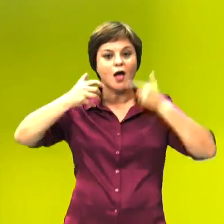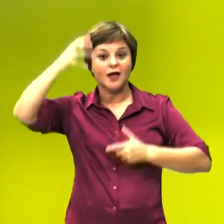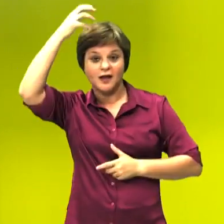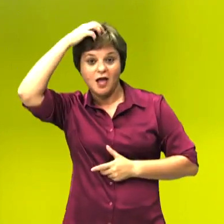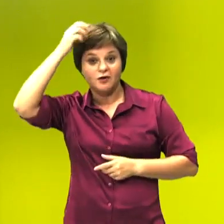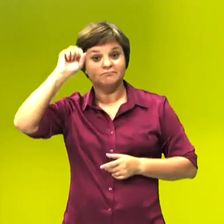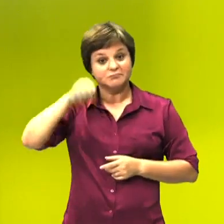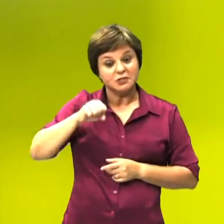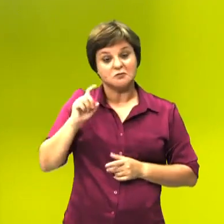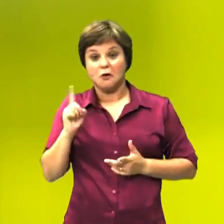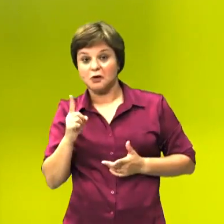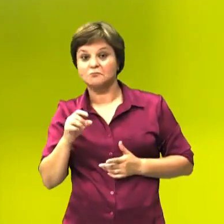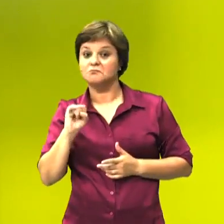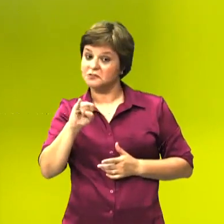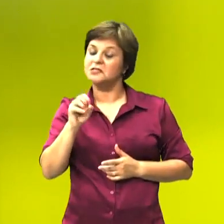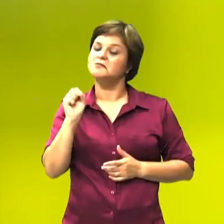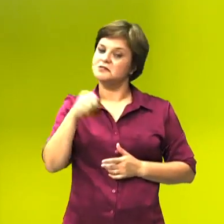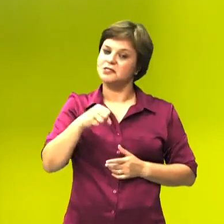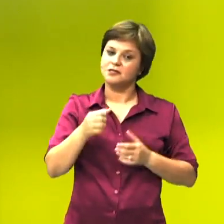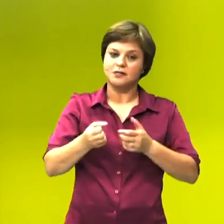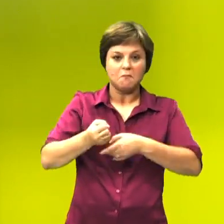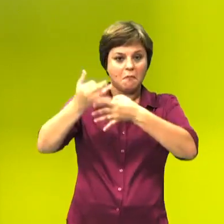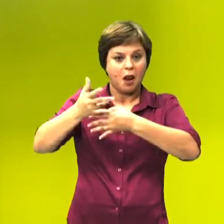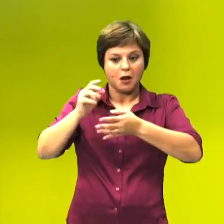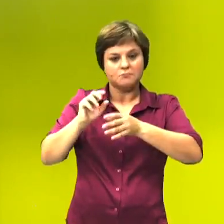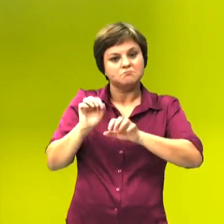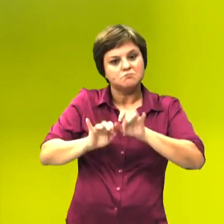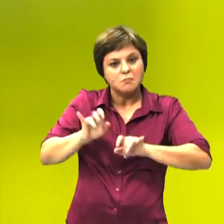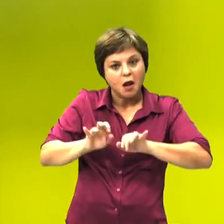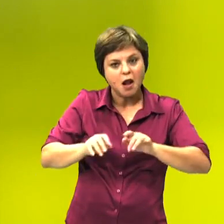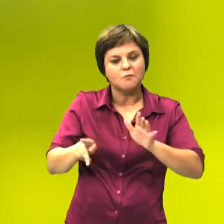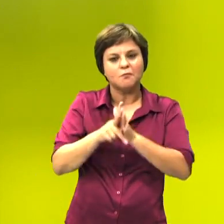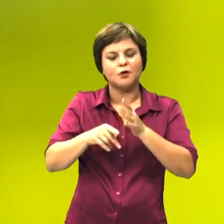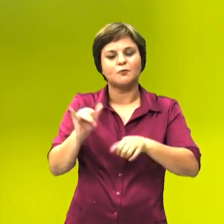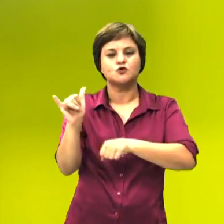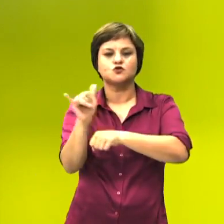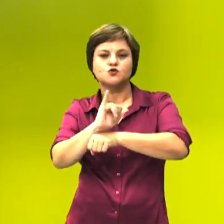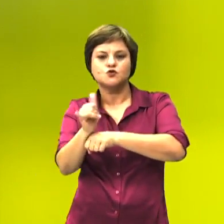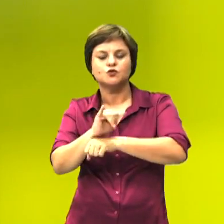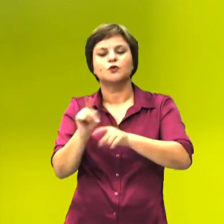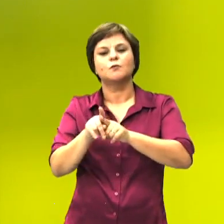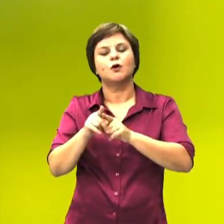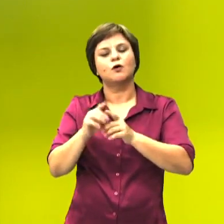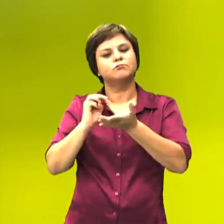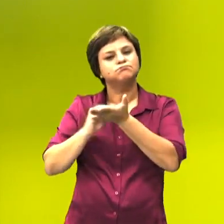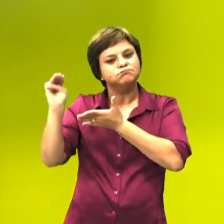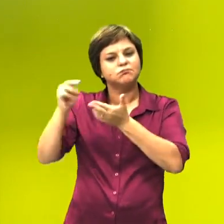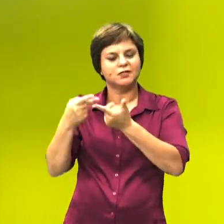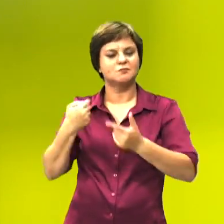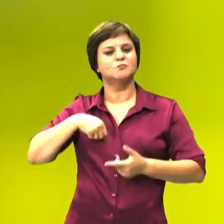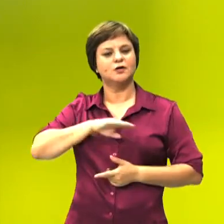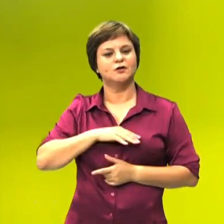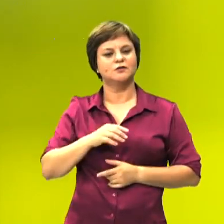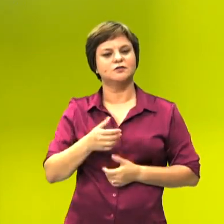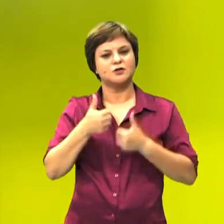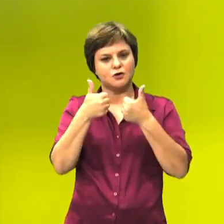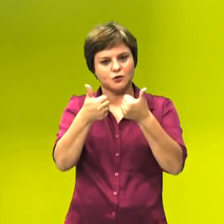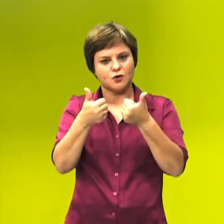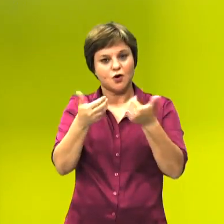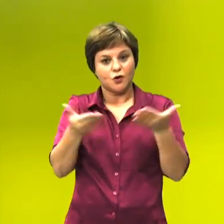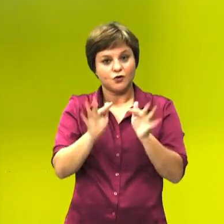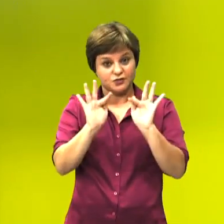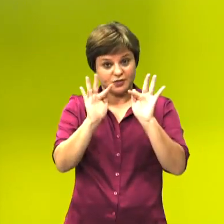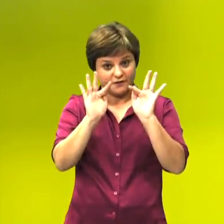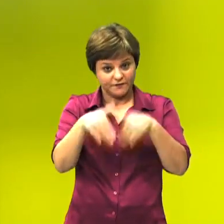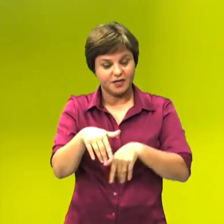Sim ou não? Se sim, você já deixa aqui nos comentários do YouTube ou manda um direct para a gente. Belezinha, galera? Por hoje é